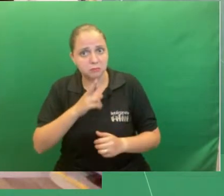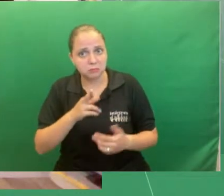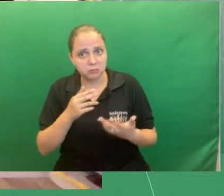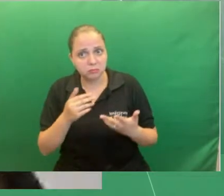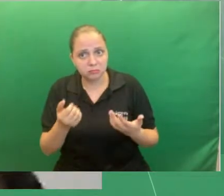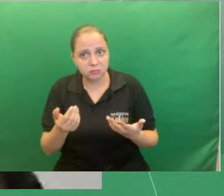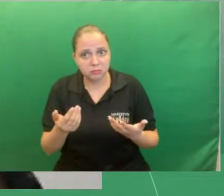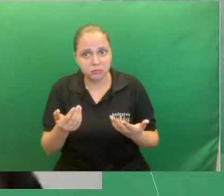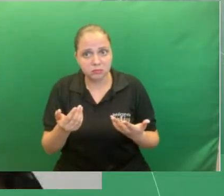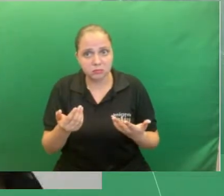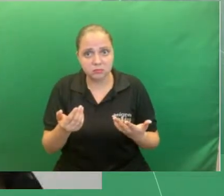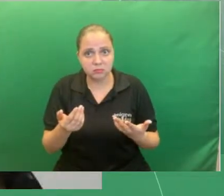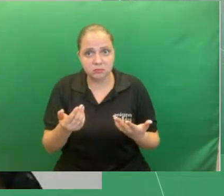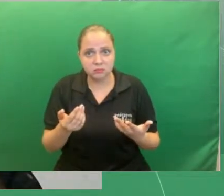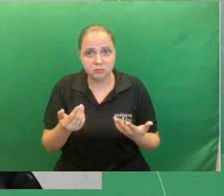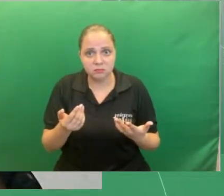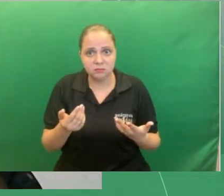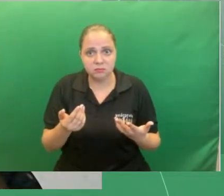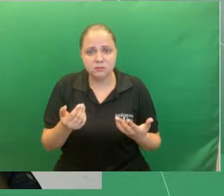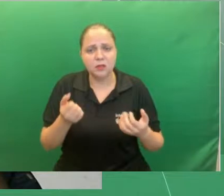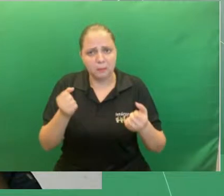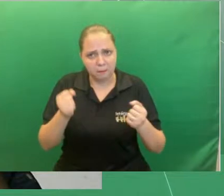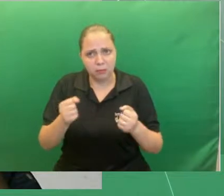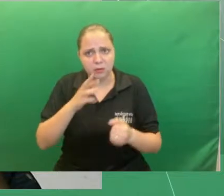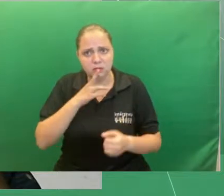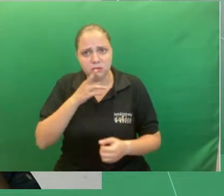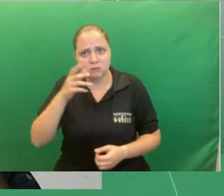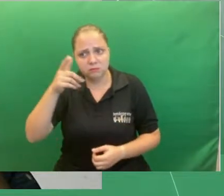Irani você poderia repetir a pergunta por gentileza